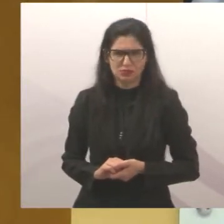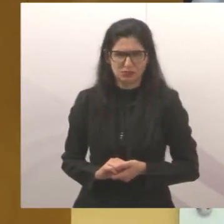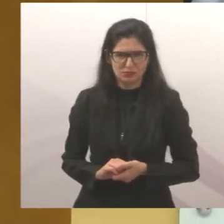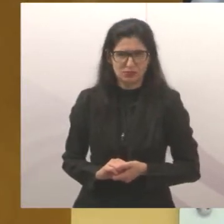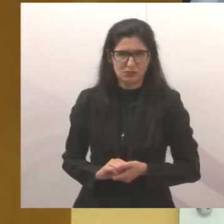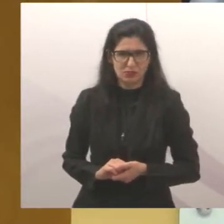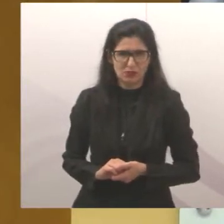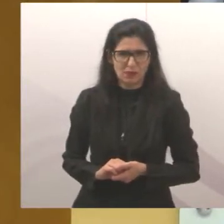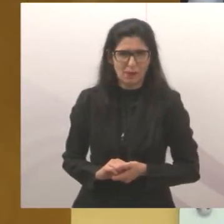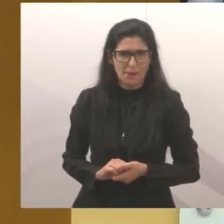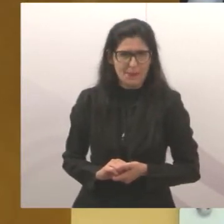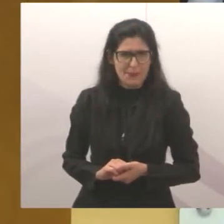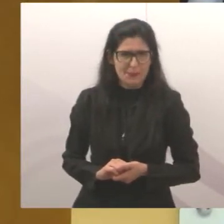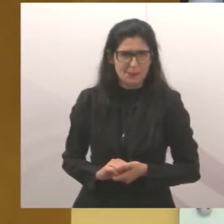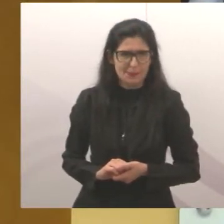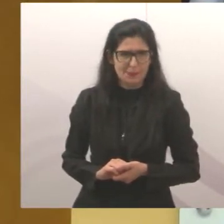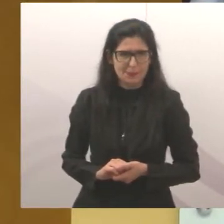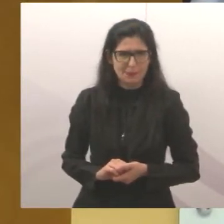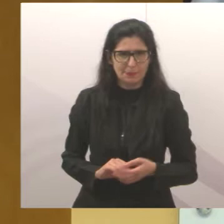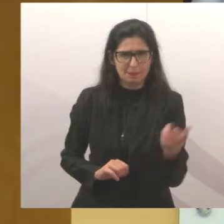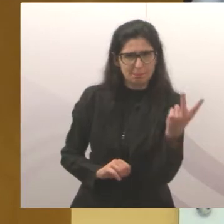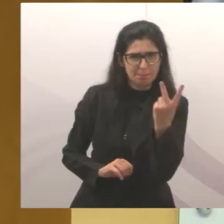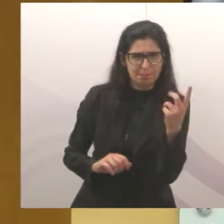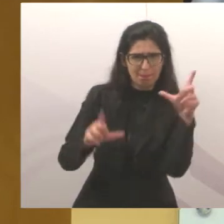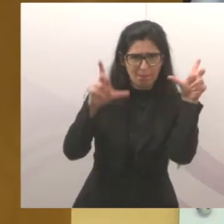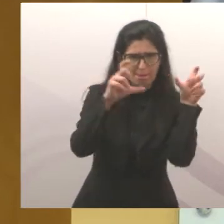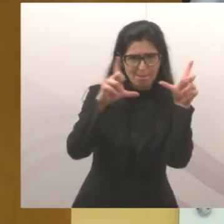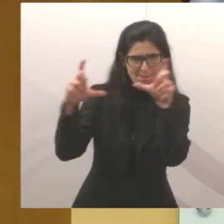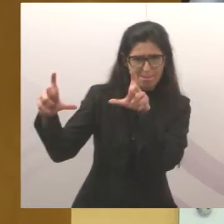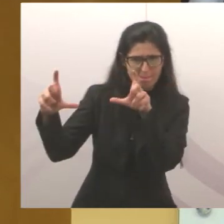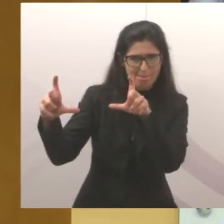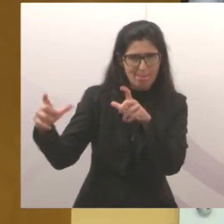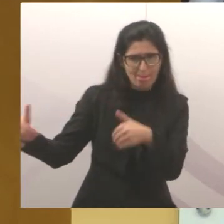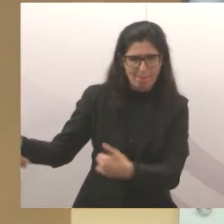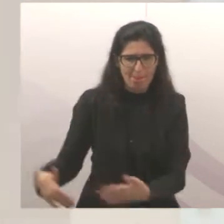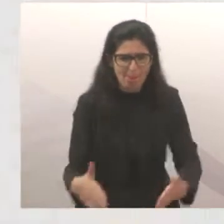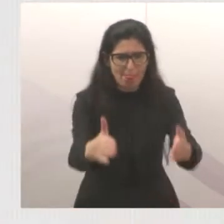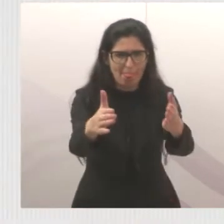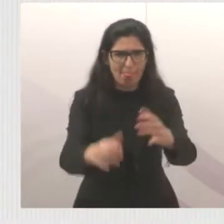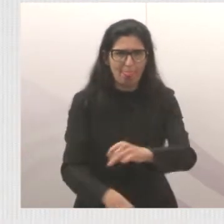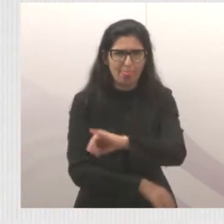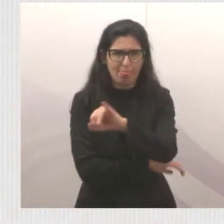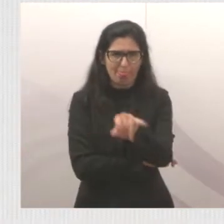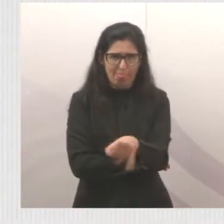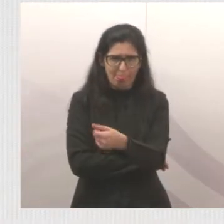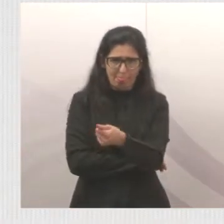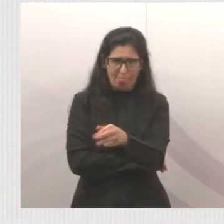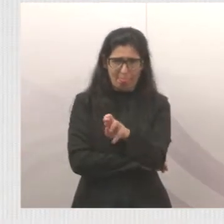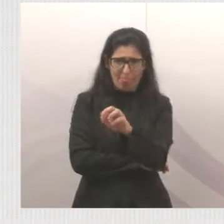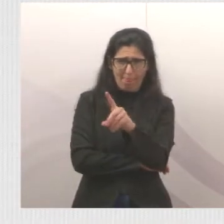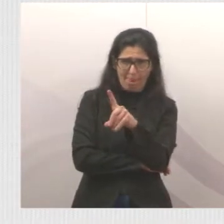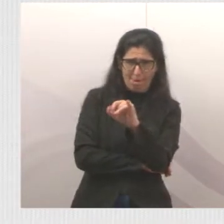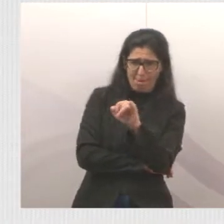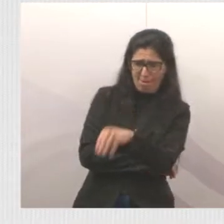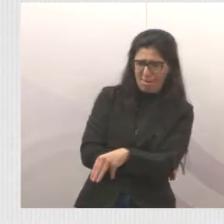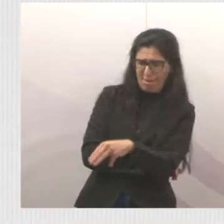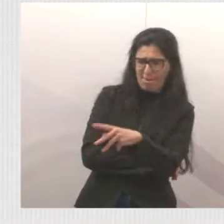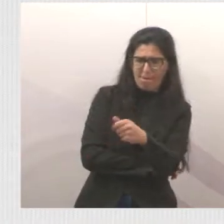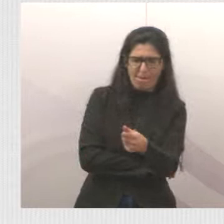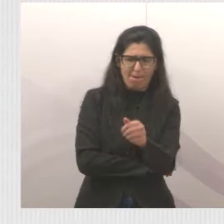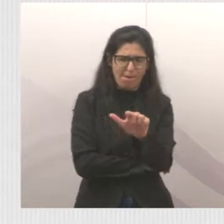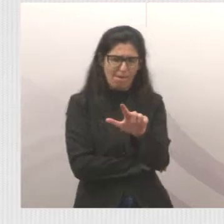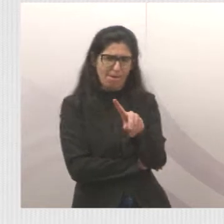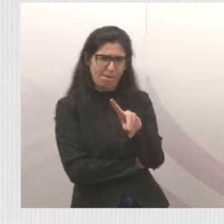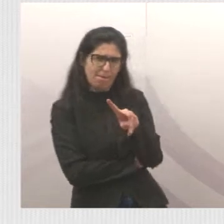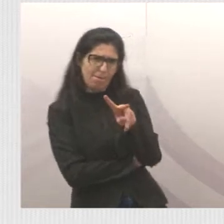quero pedir as duas fotos da estrada do Jardim Alvorada. Por favor, coloca essa foto. Estão vendo que essa